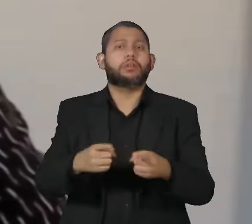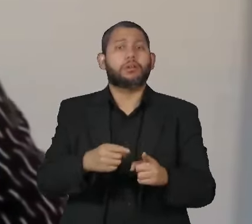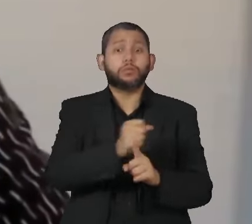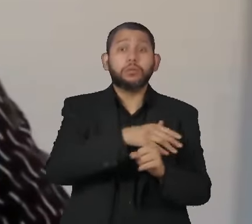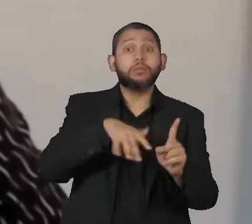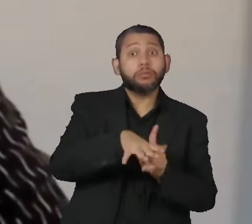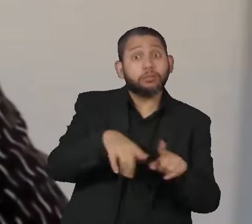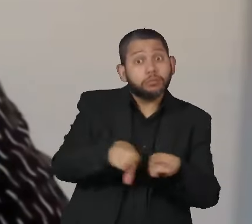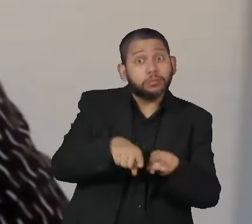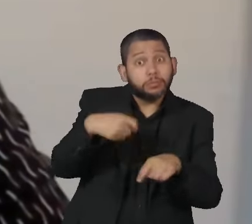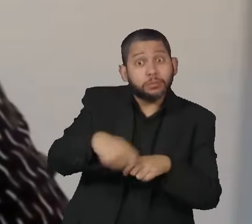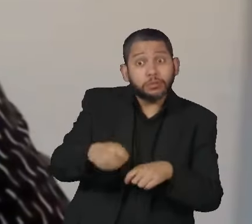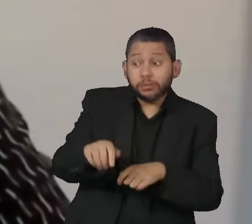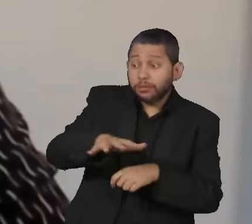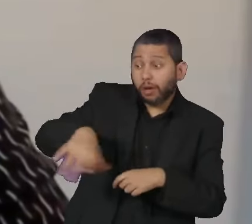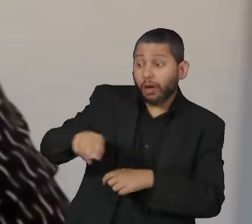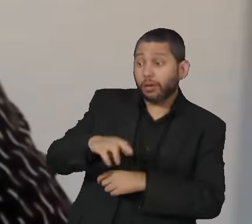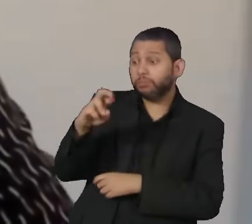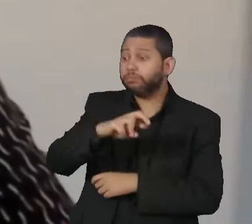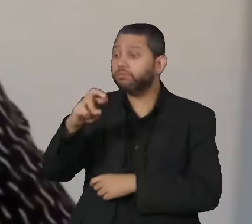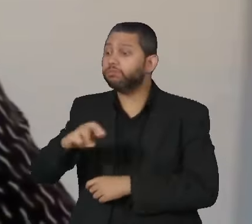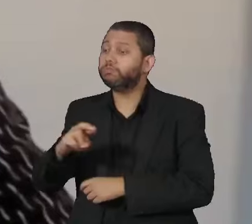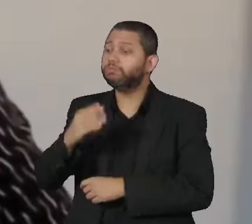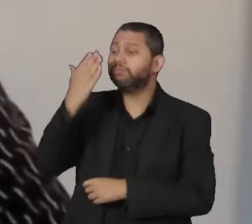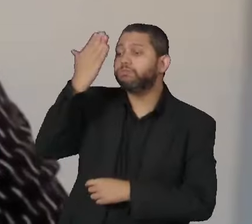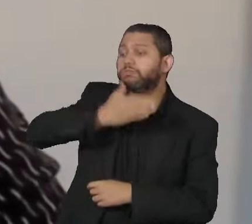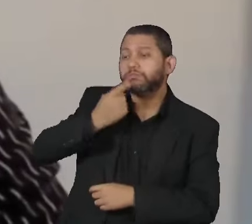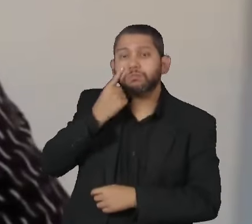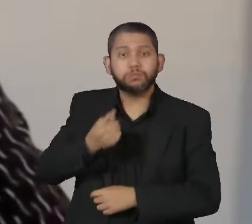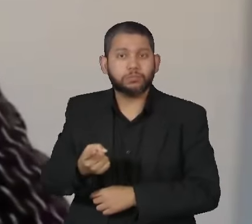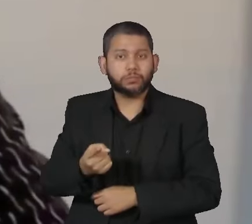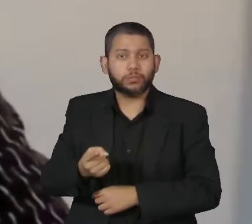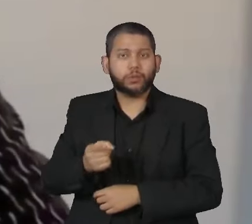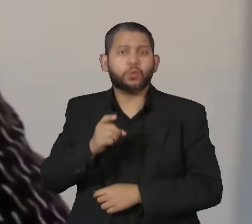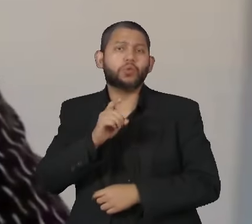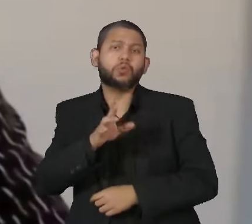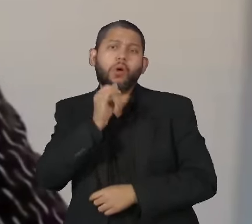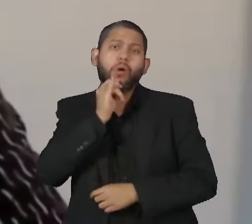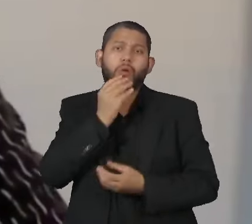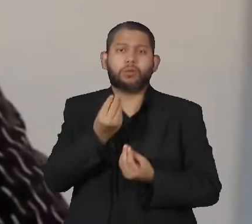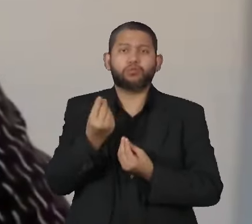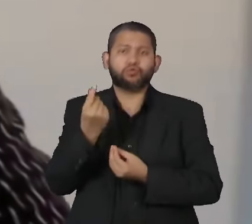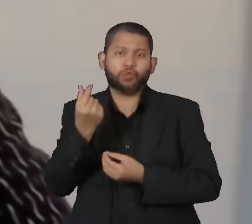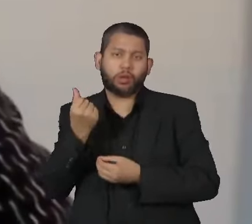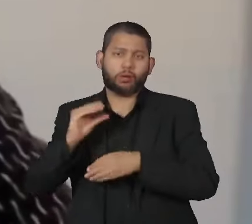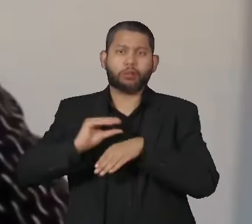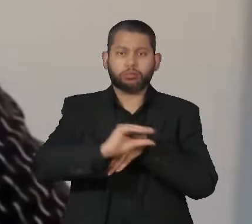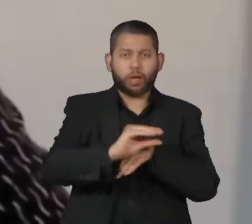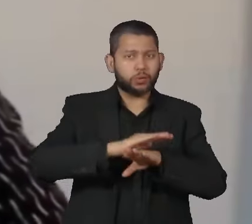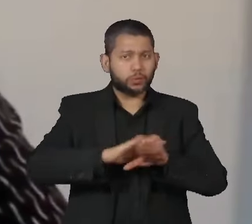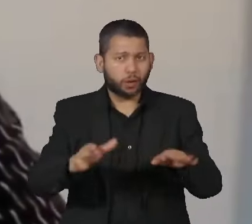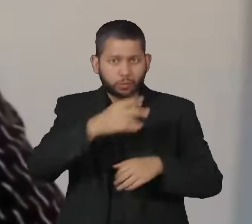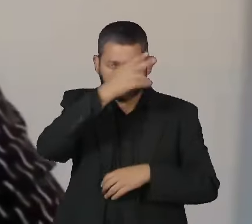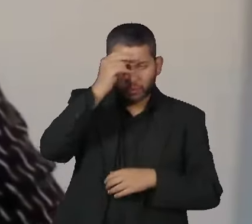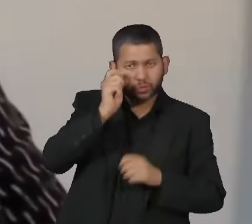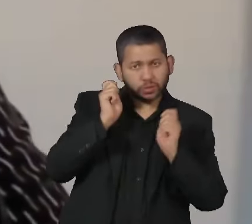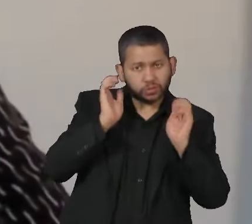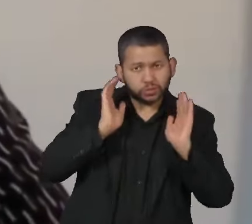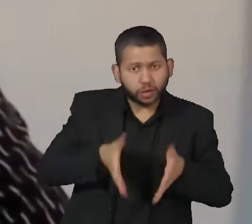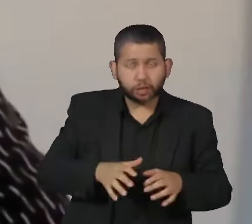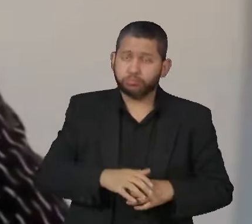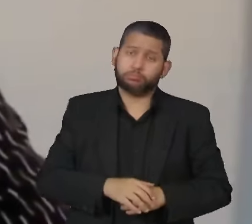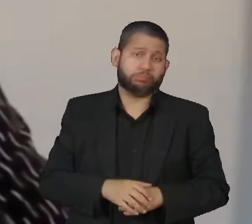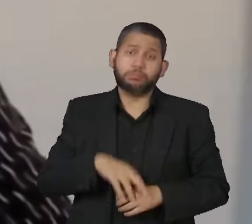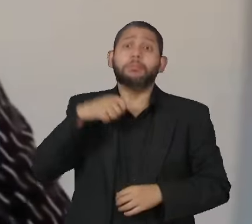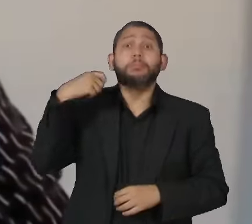fiscalize esses resultados também. Porque não basta disponibilizar recurso, não basta ter um investimento se não